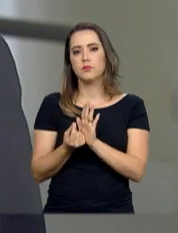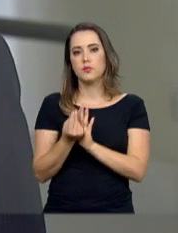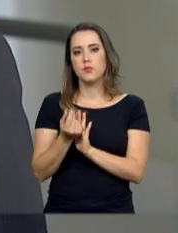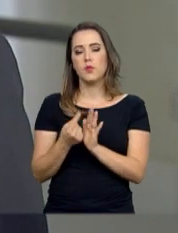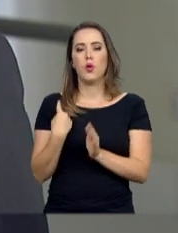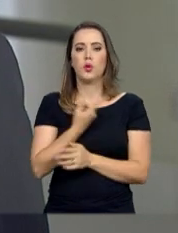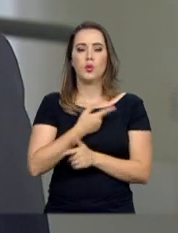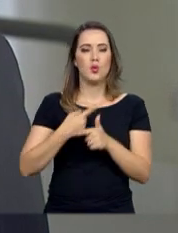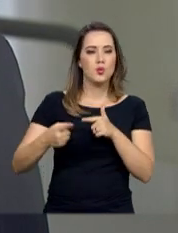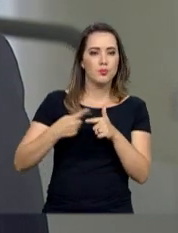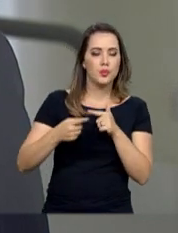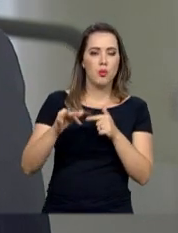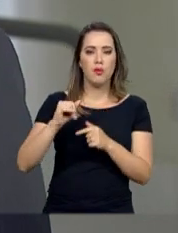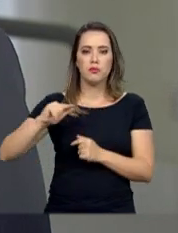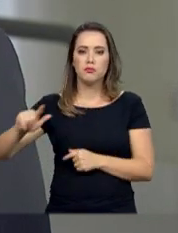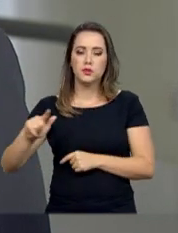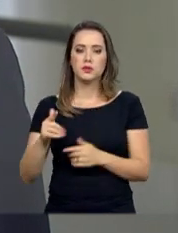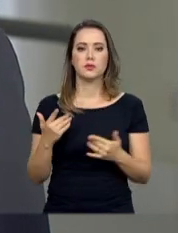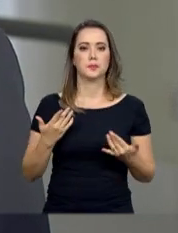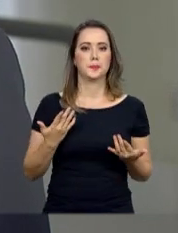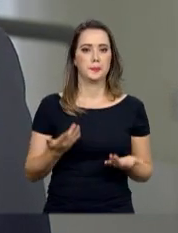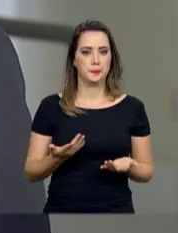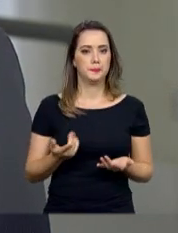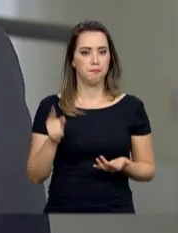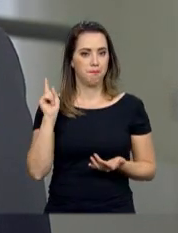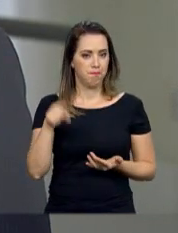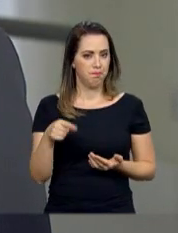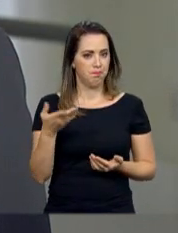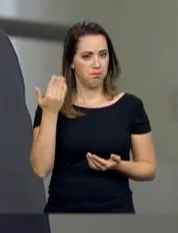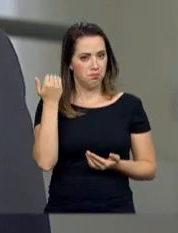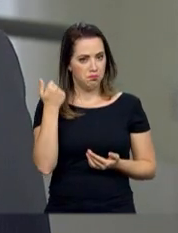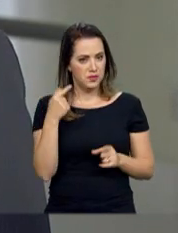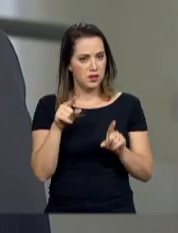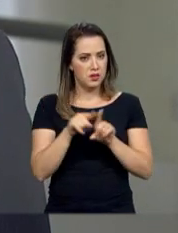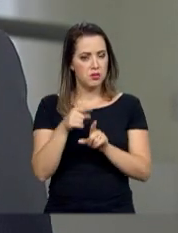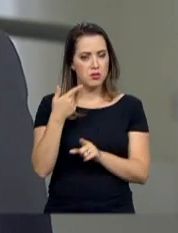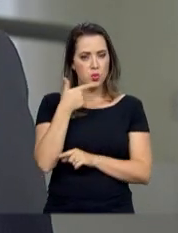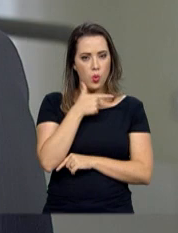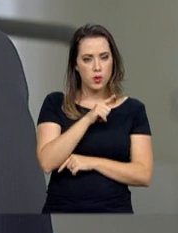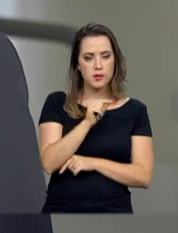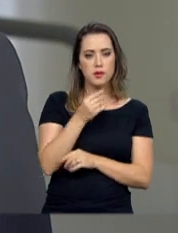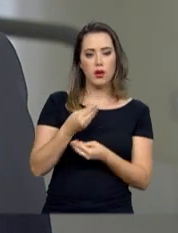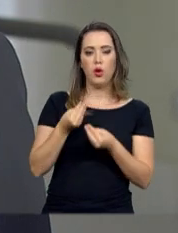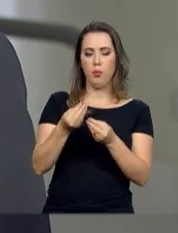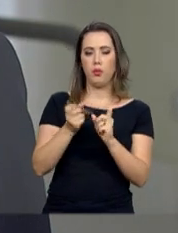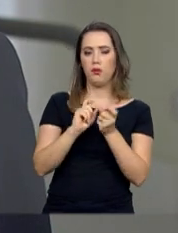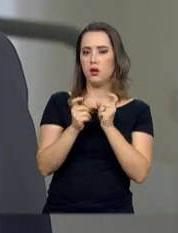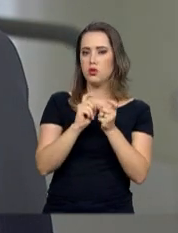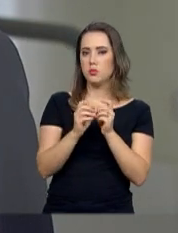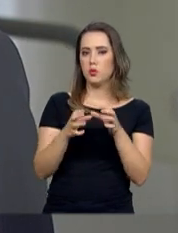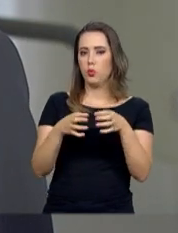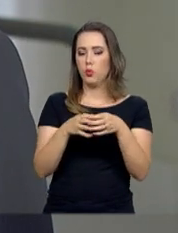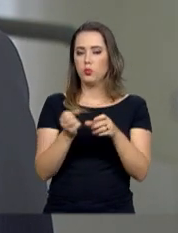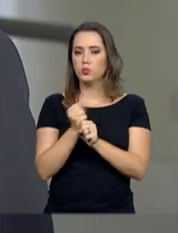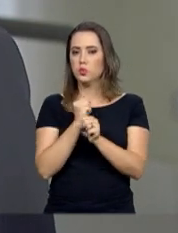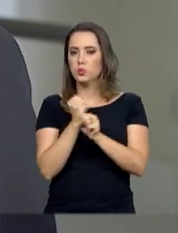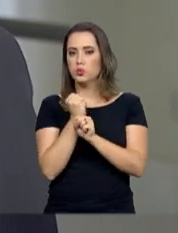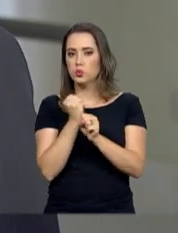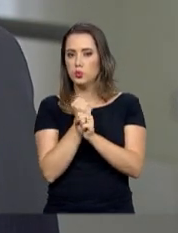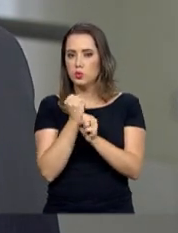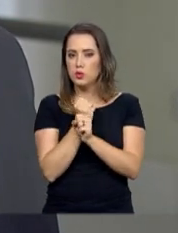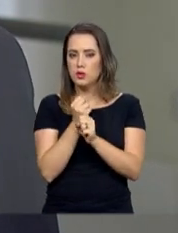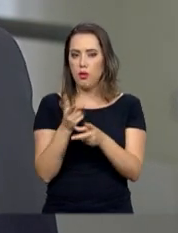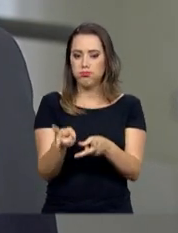nosso problema fiscal. Foi um modelo que conseguiu trazer governança para o setor de infraestrutura,